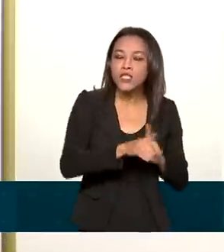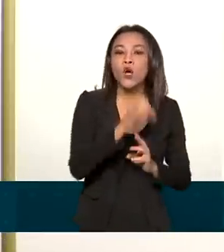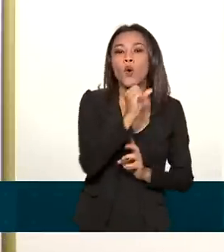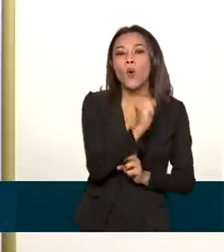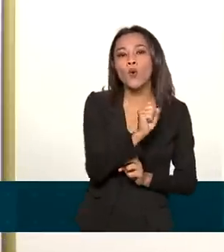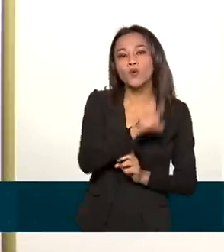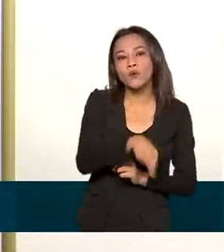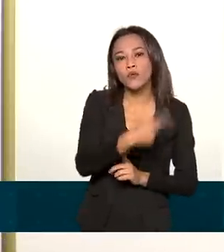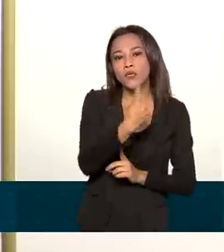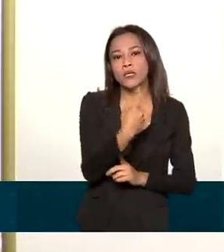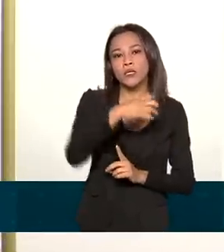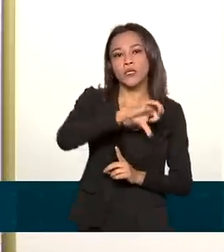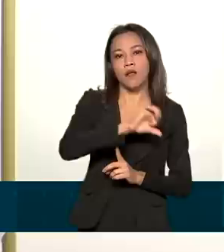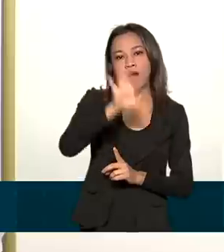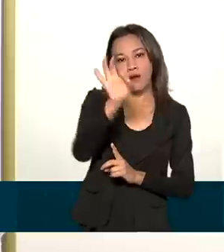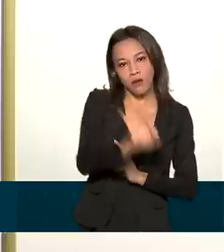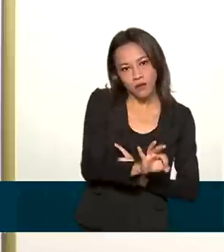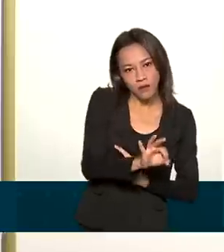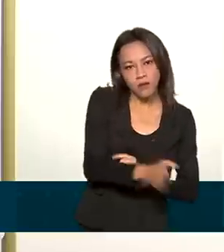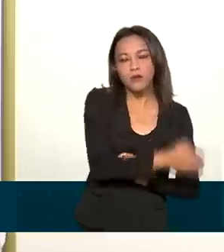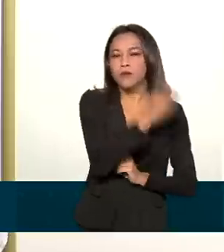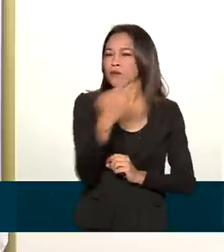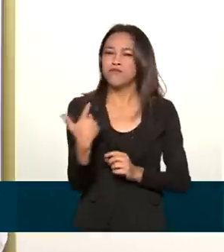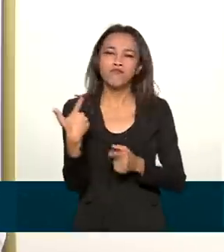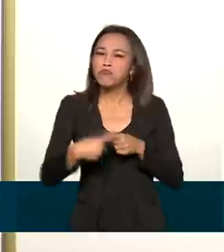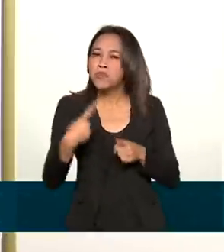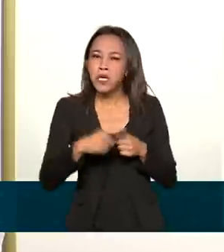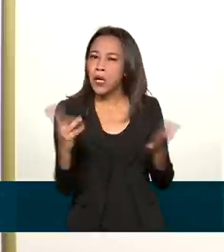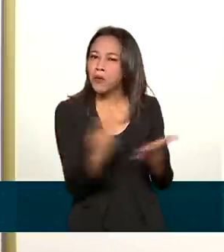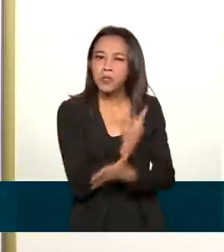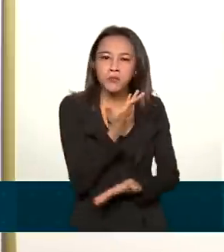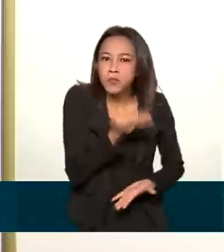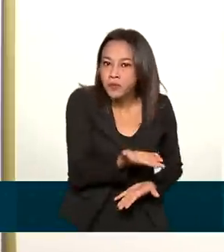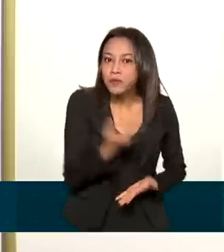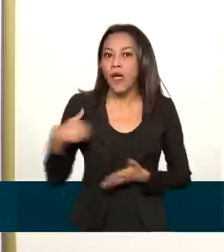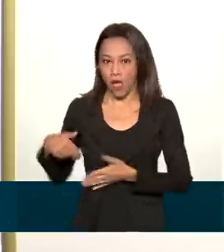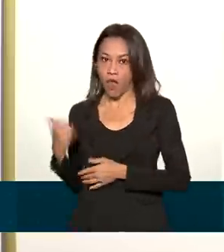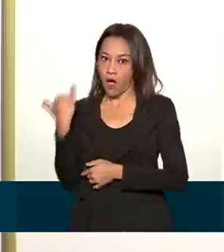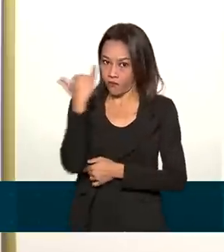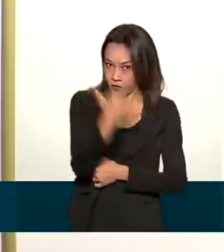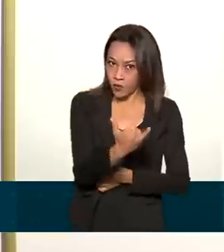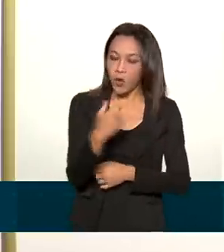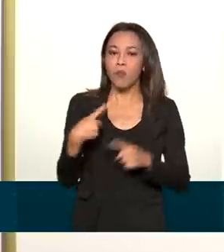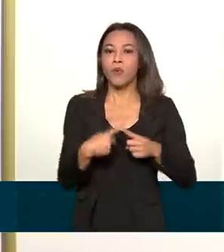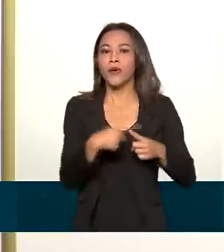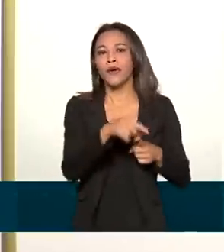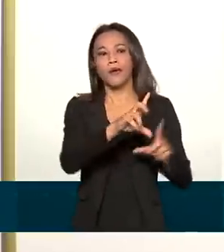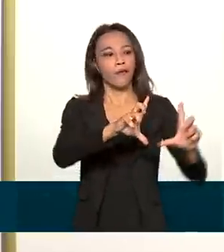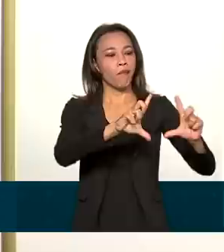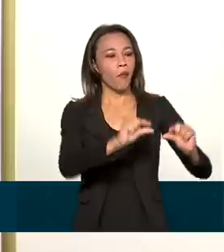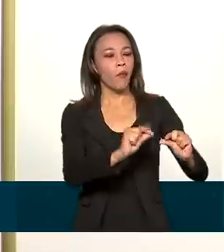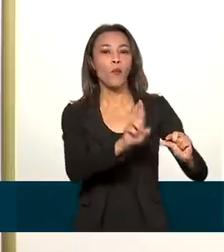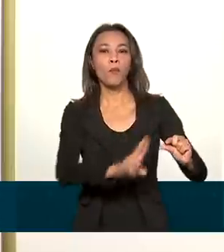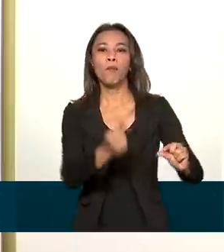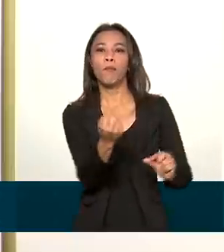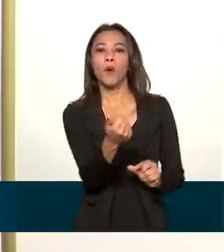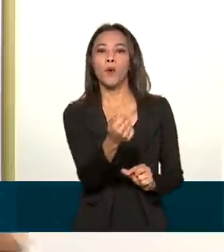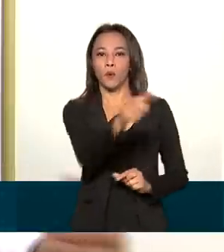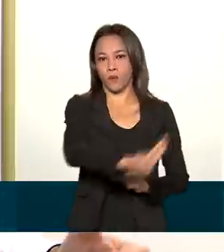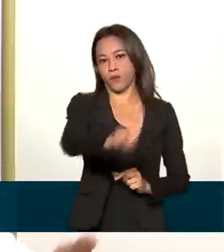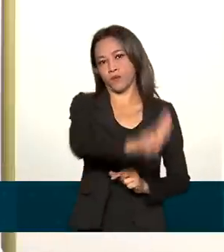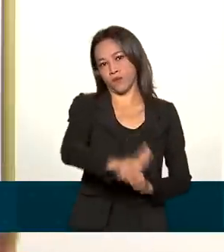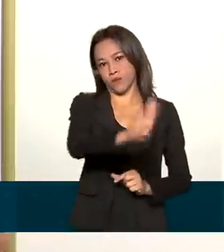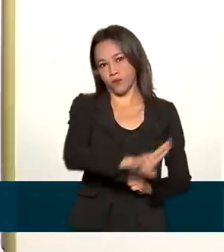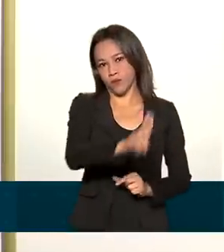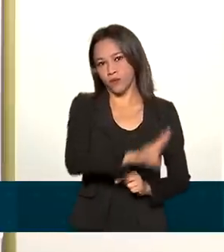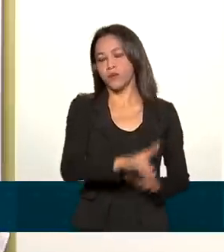,19%. A justificativa dada pela agência foi a baixa utilização dos serviços e a diminuição dos